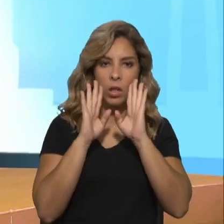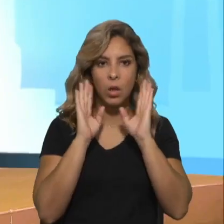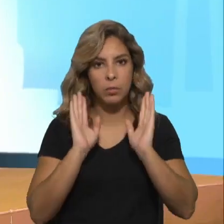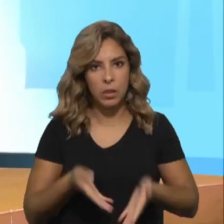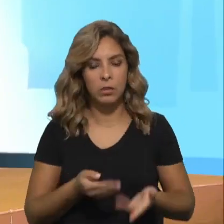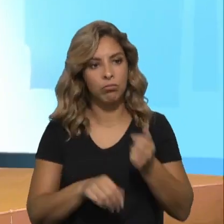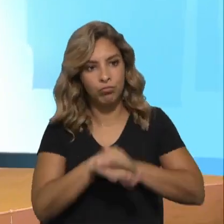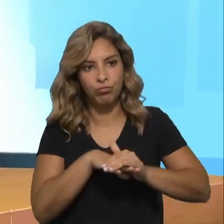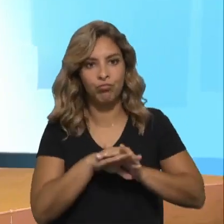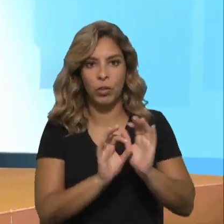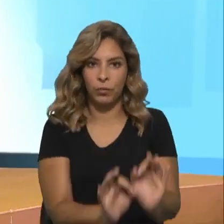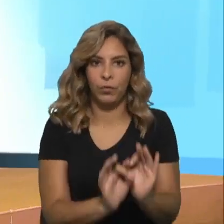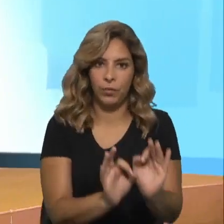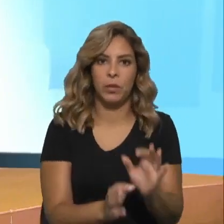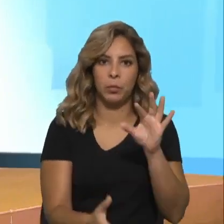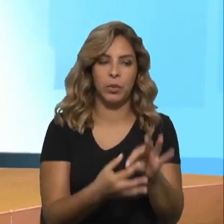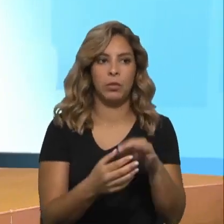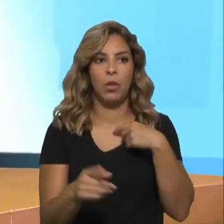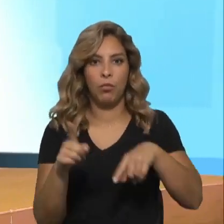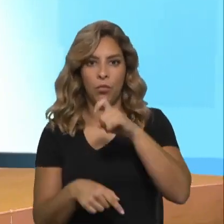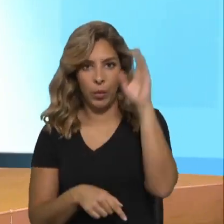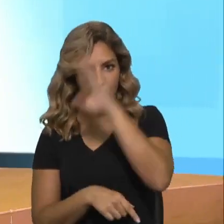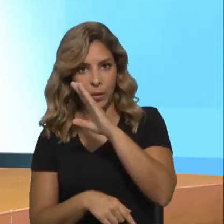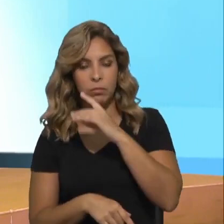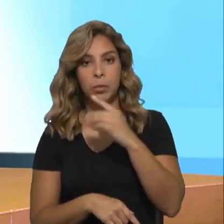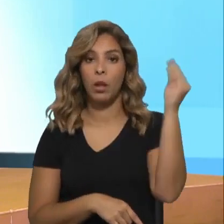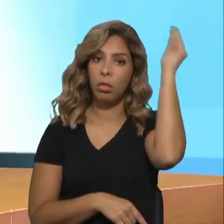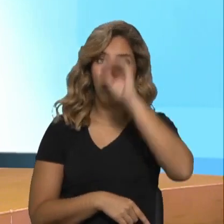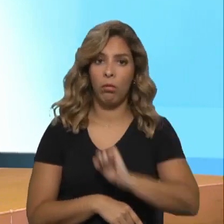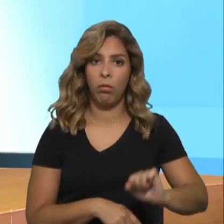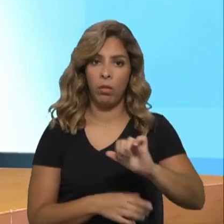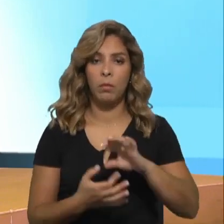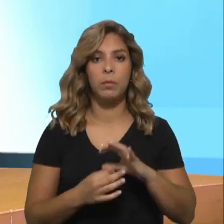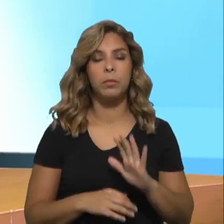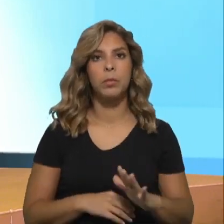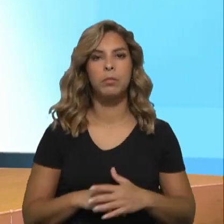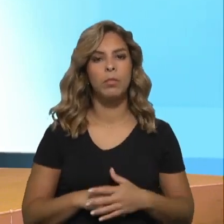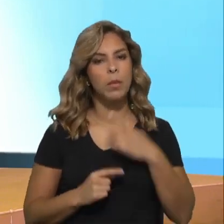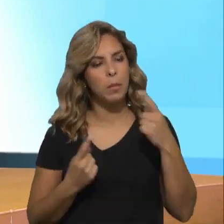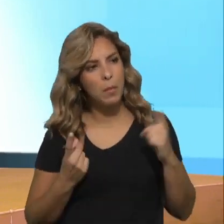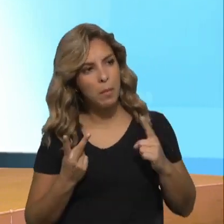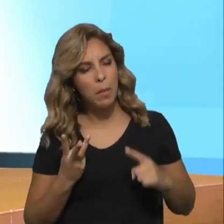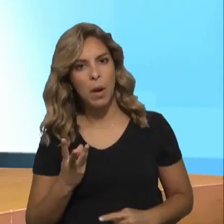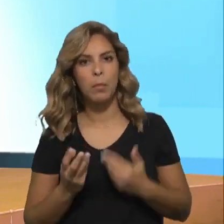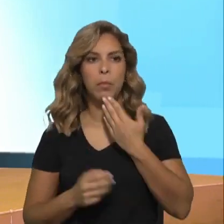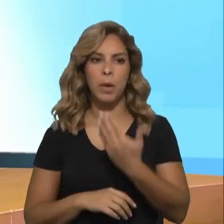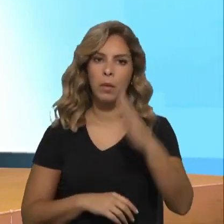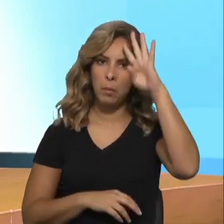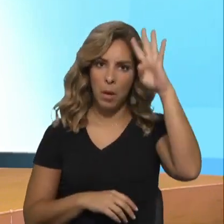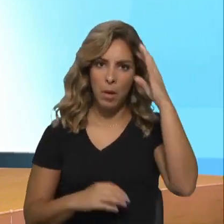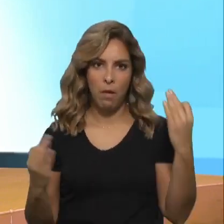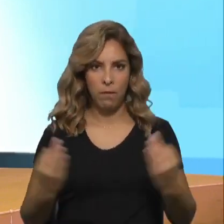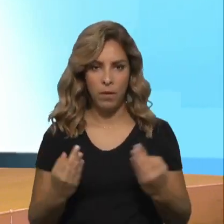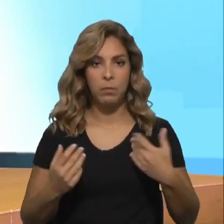todos os que são obrigados a fugir das suas terras. São apelos repetidos do Papa que vão carecendo de ser